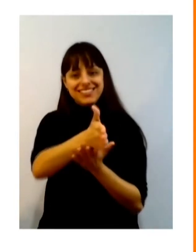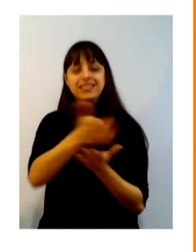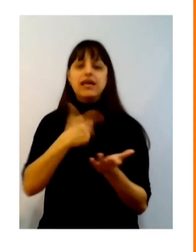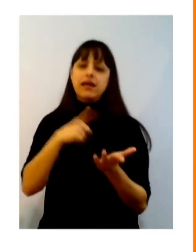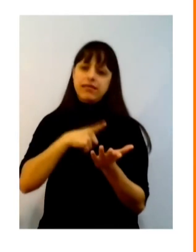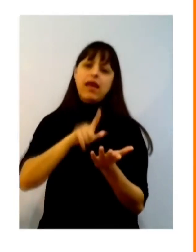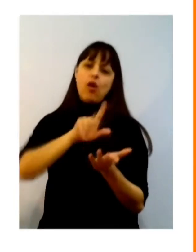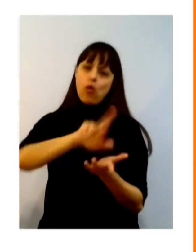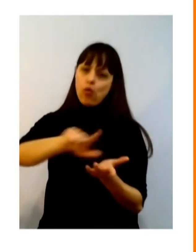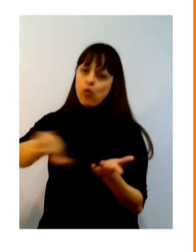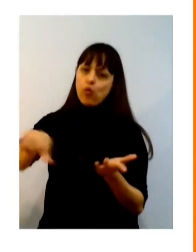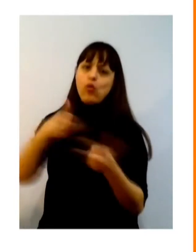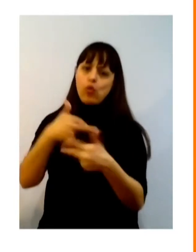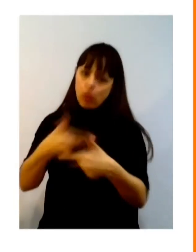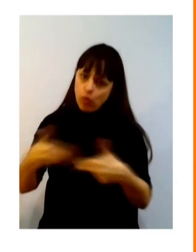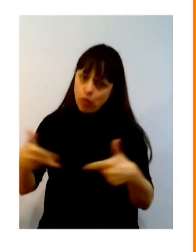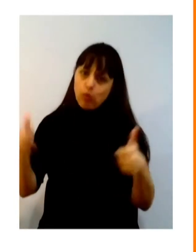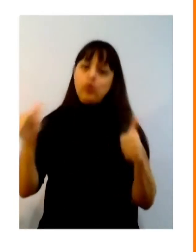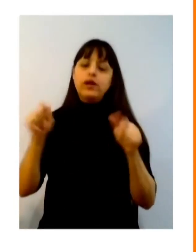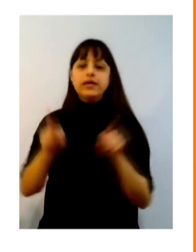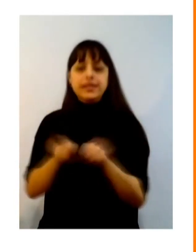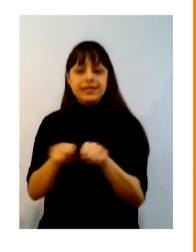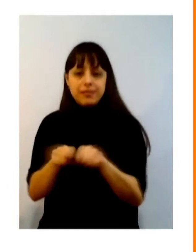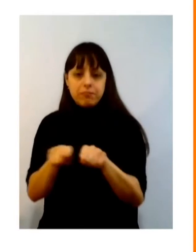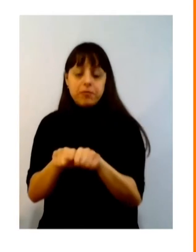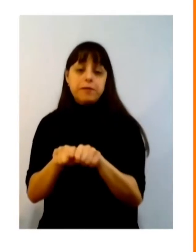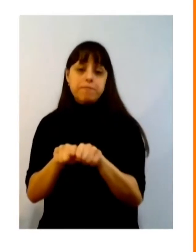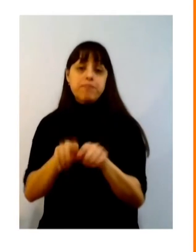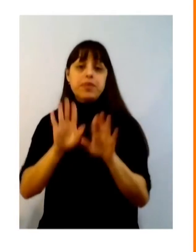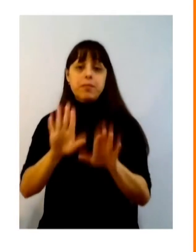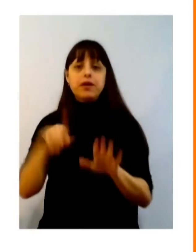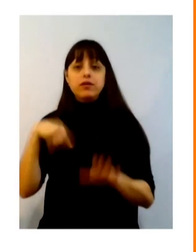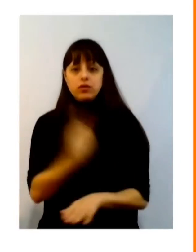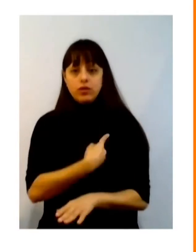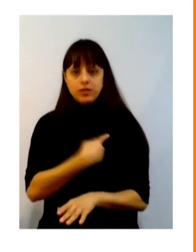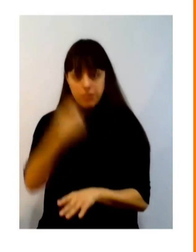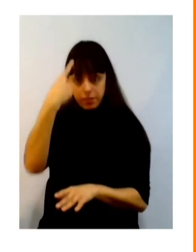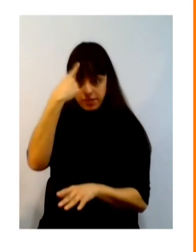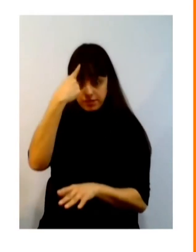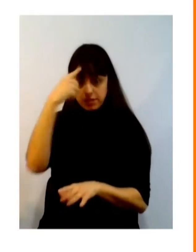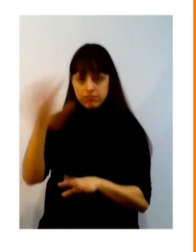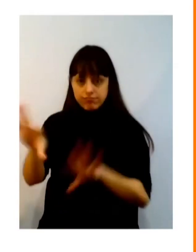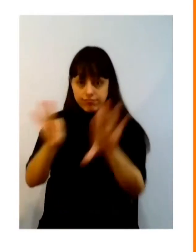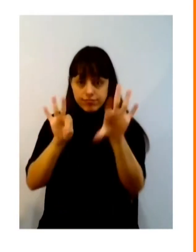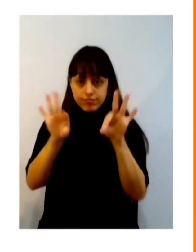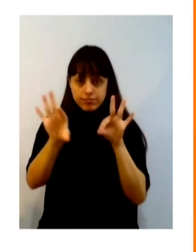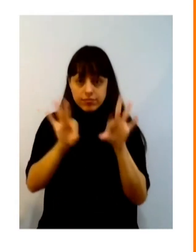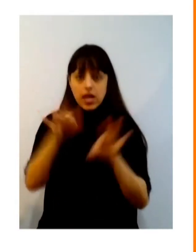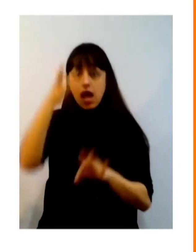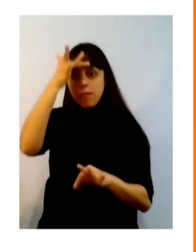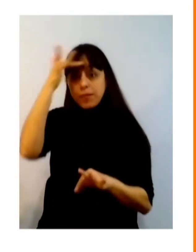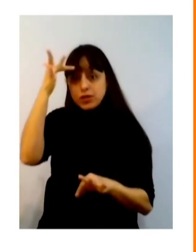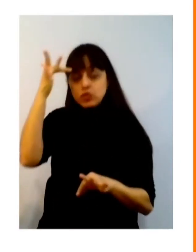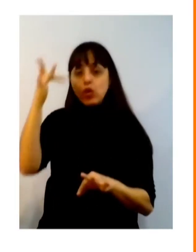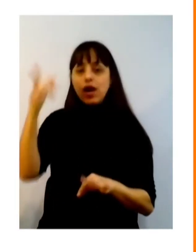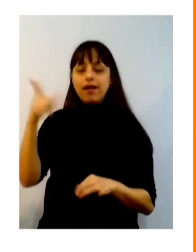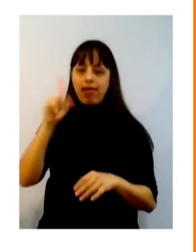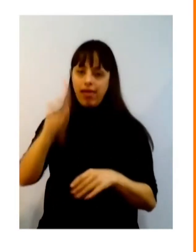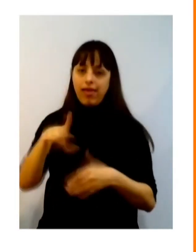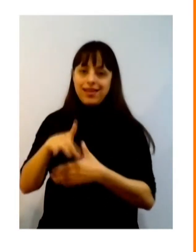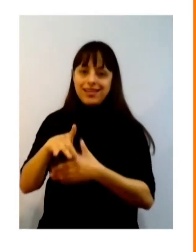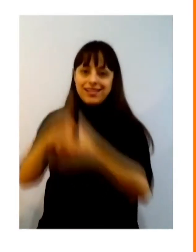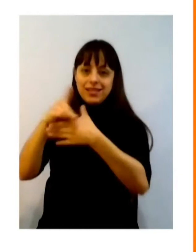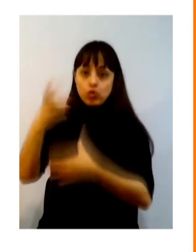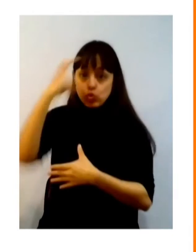somente numa linha, e muitas vezes é a criação. E por isso os líderes culturais precisamos, nesse